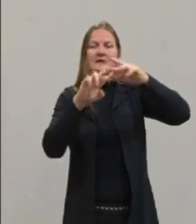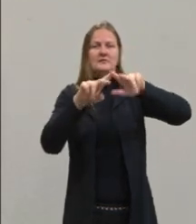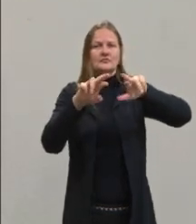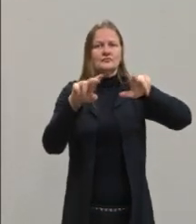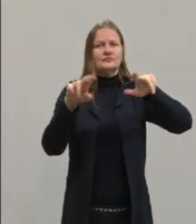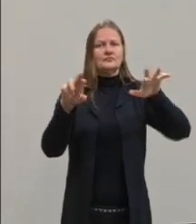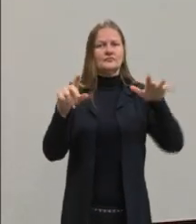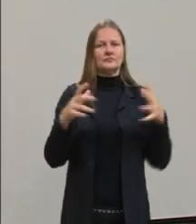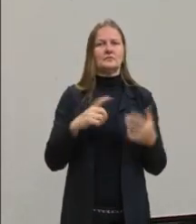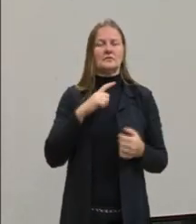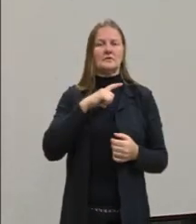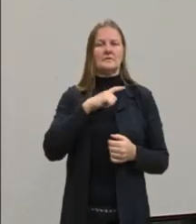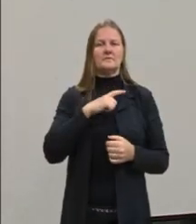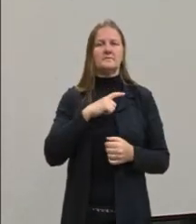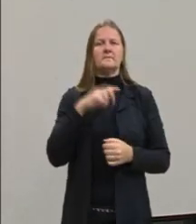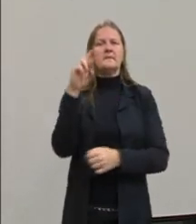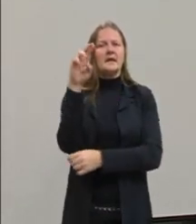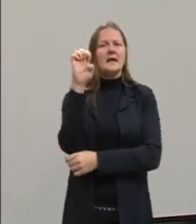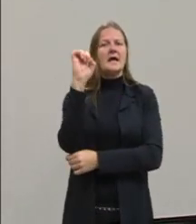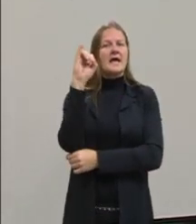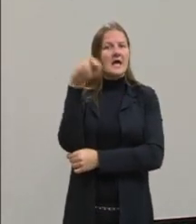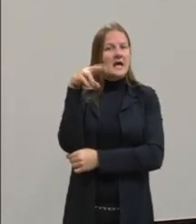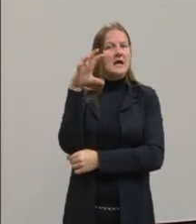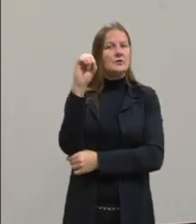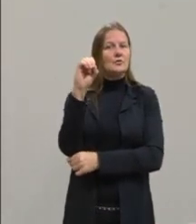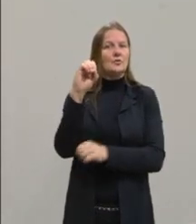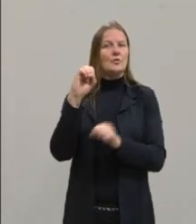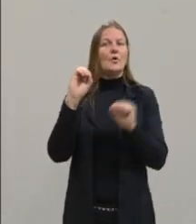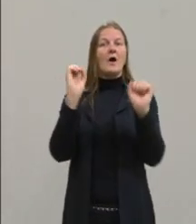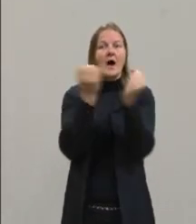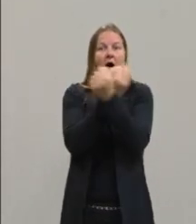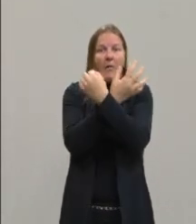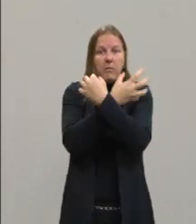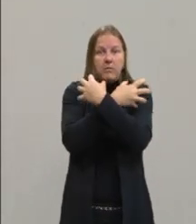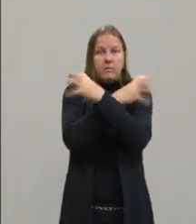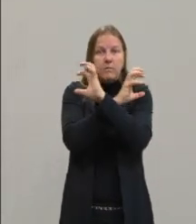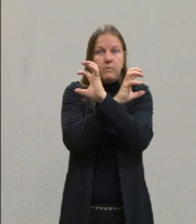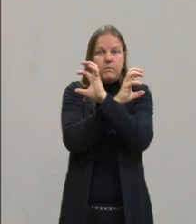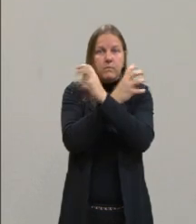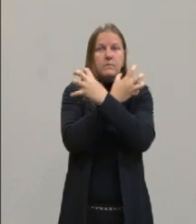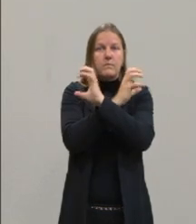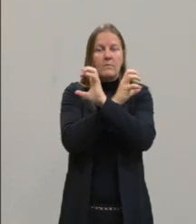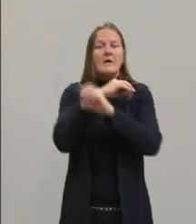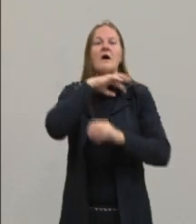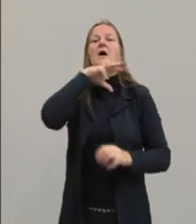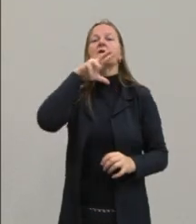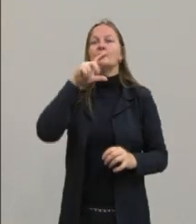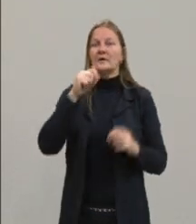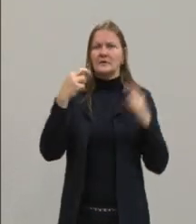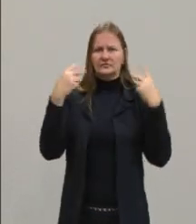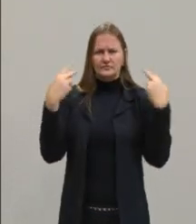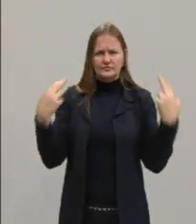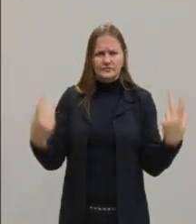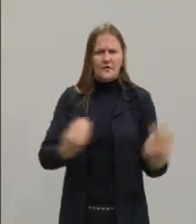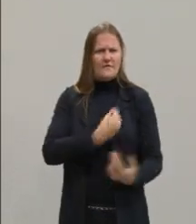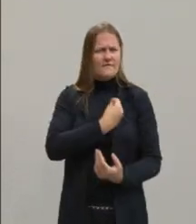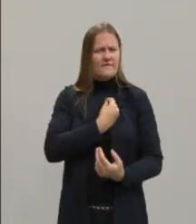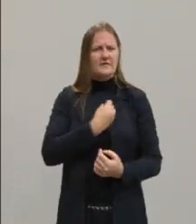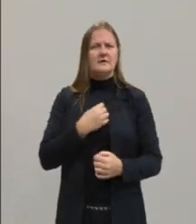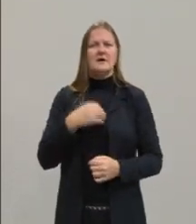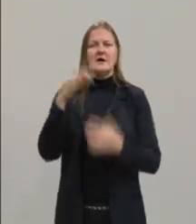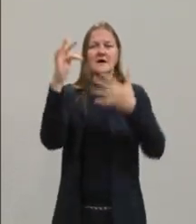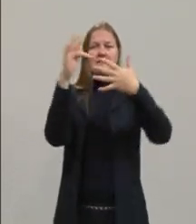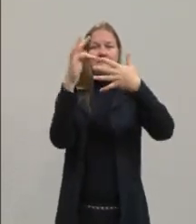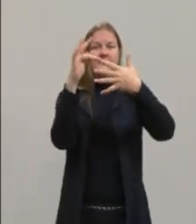certo? O reino que nós estamos vendo é o reino animalha, né? O reino animal. O filo, o